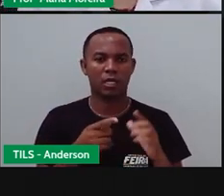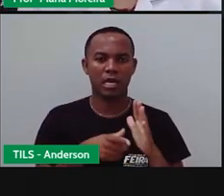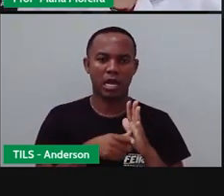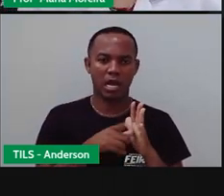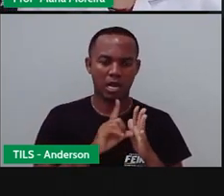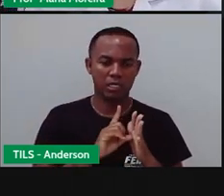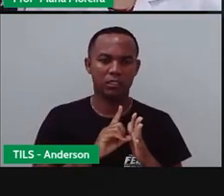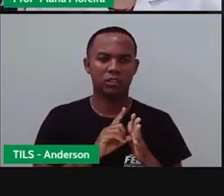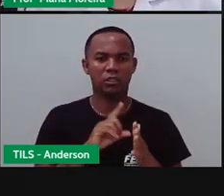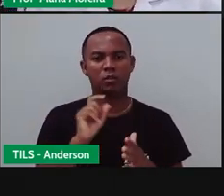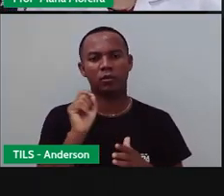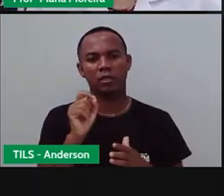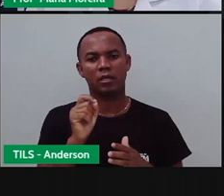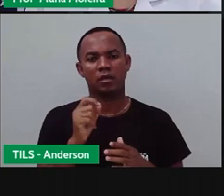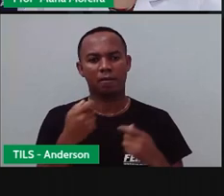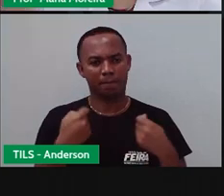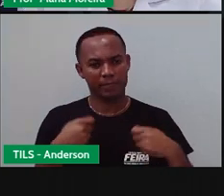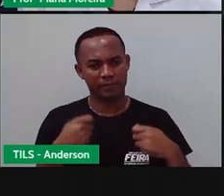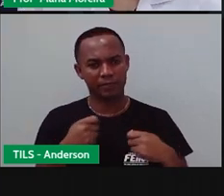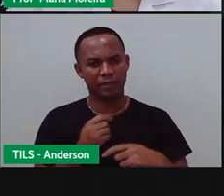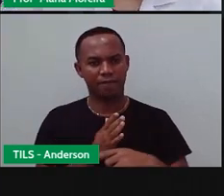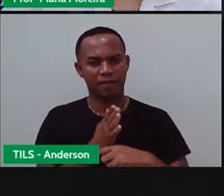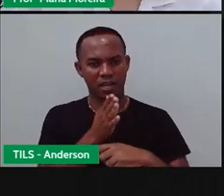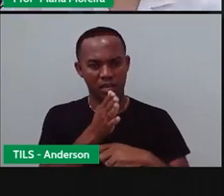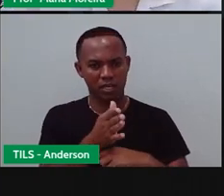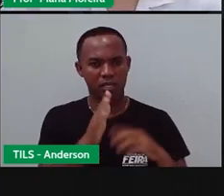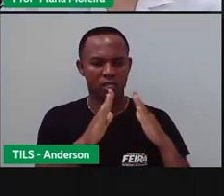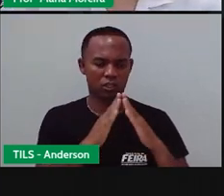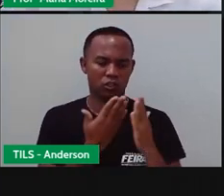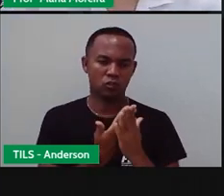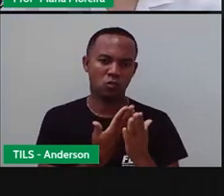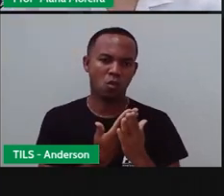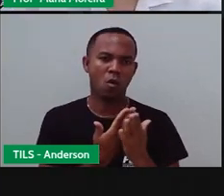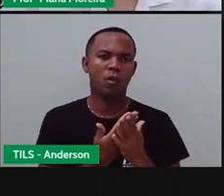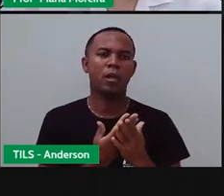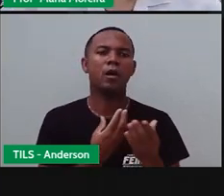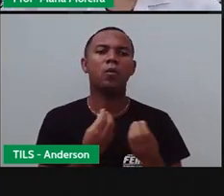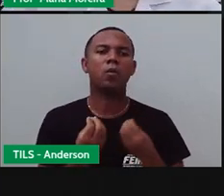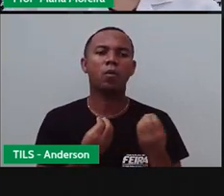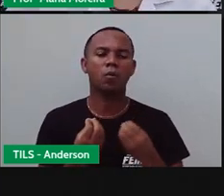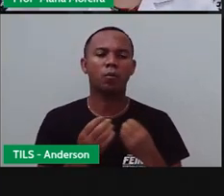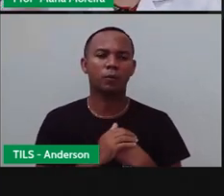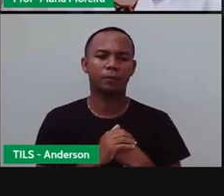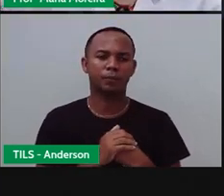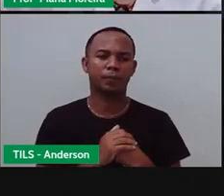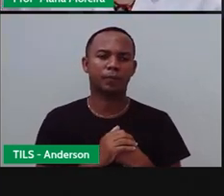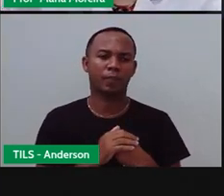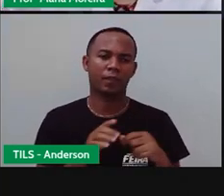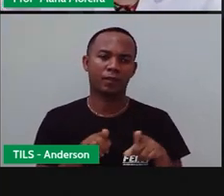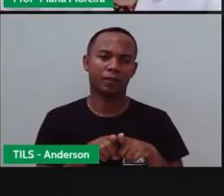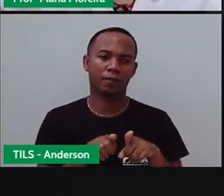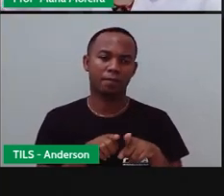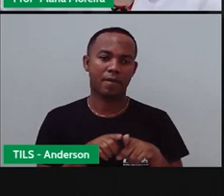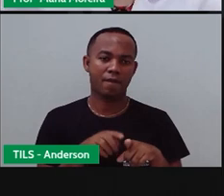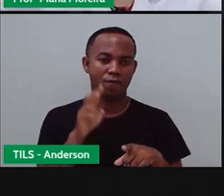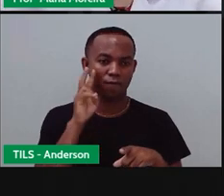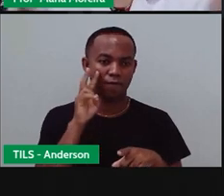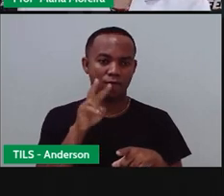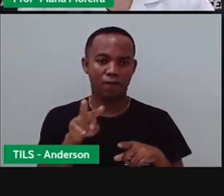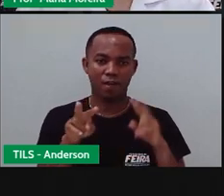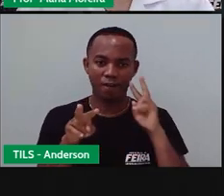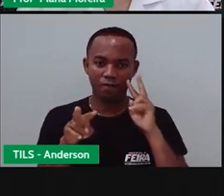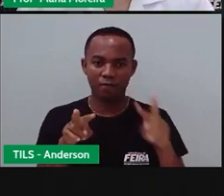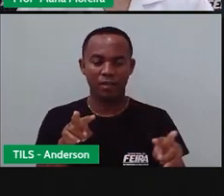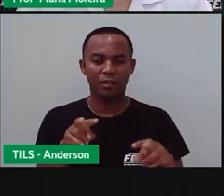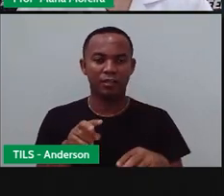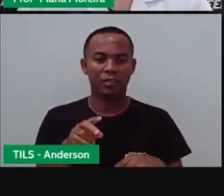tinha o quê? Ir para a escola. E agora? Como é que está a sua rotina? Fora o fato de nos ver diariamente aqui,